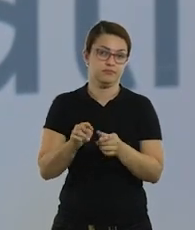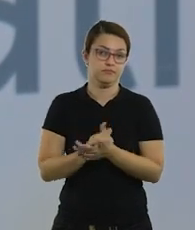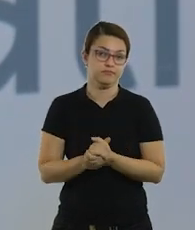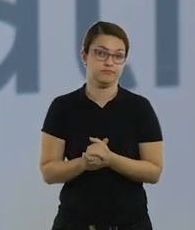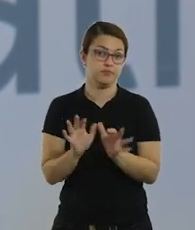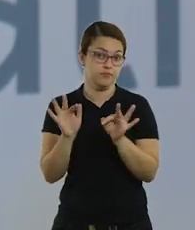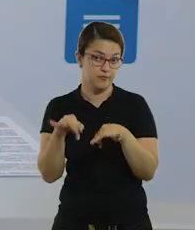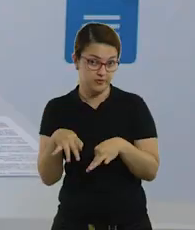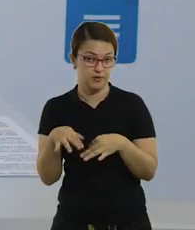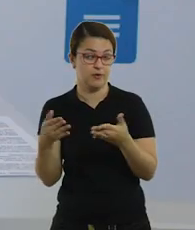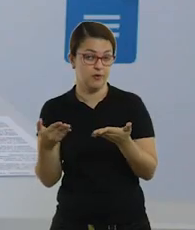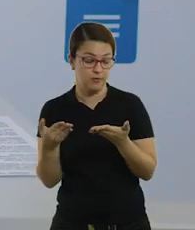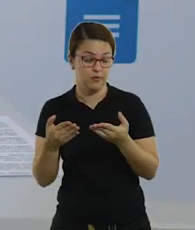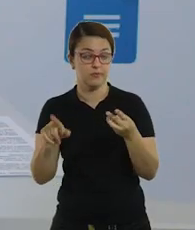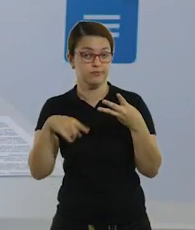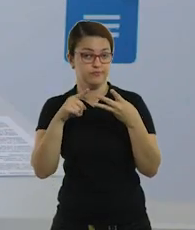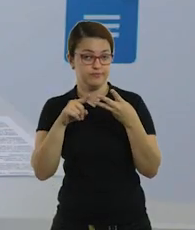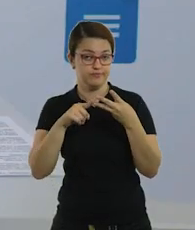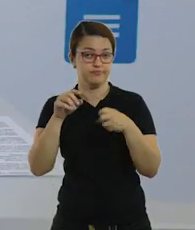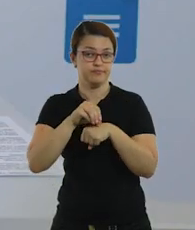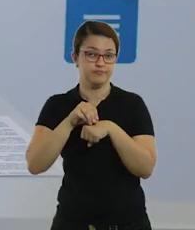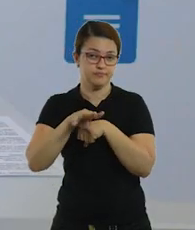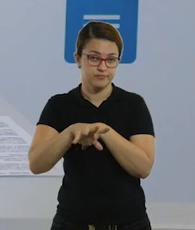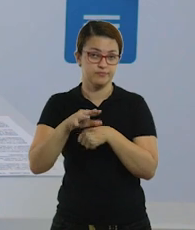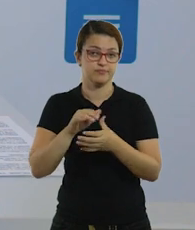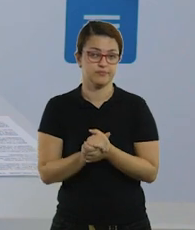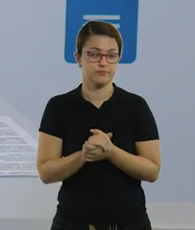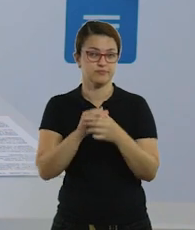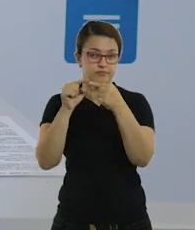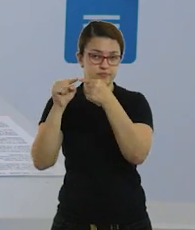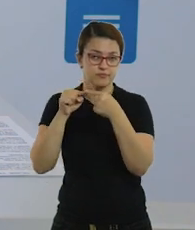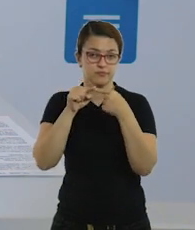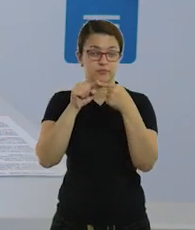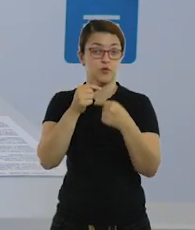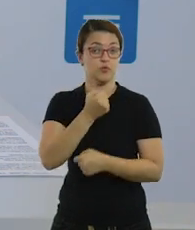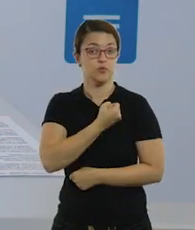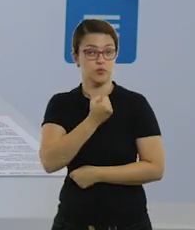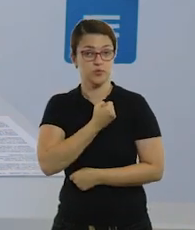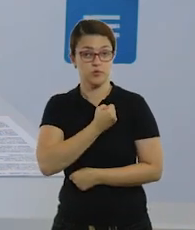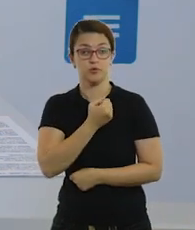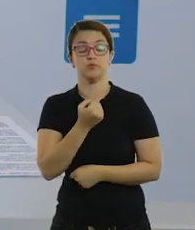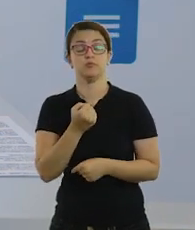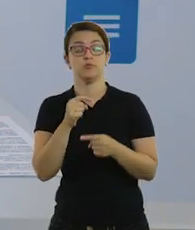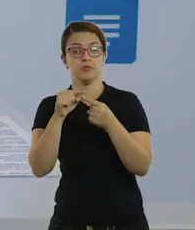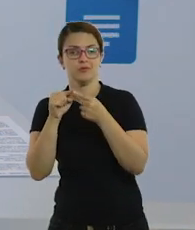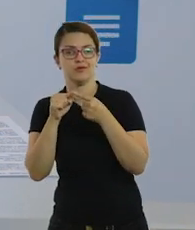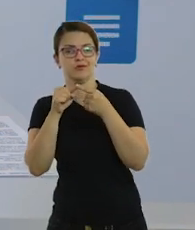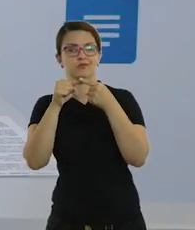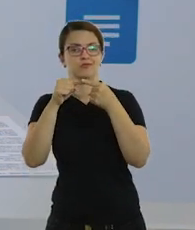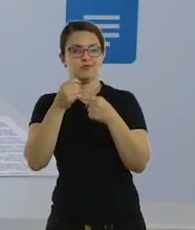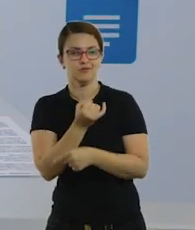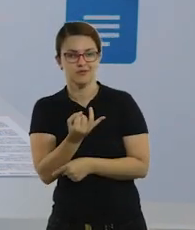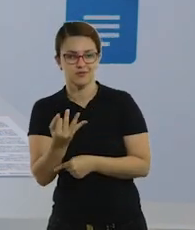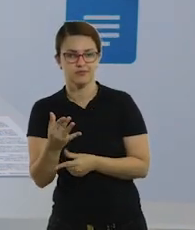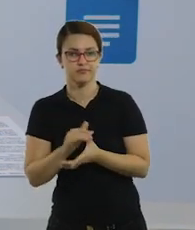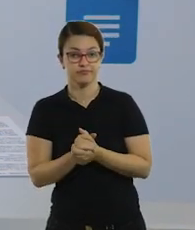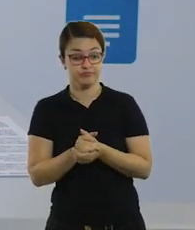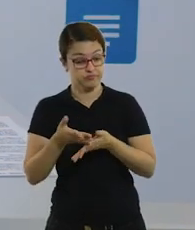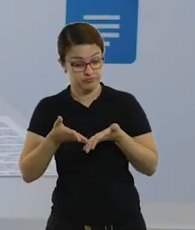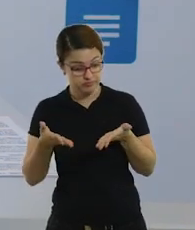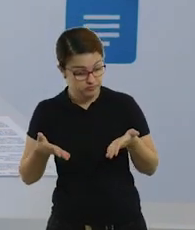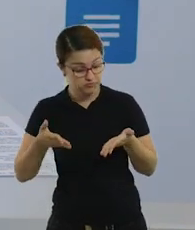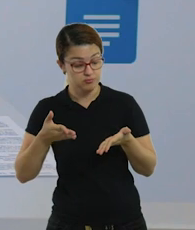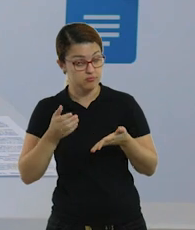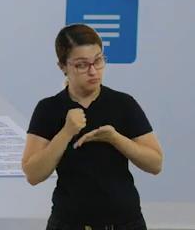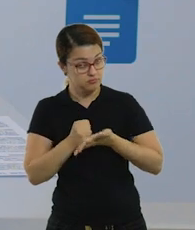Para finalizar, a terceira sugestão de atividade é relacionar números e quantidade. Então, aqui,